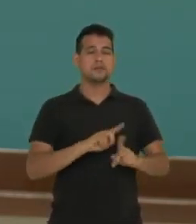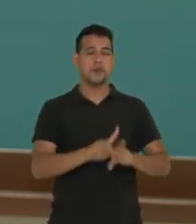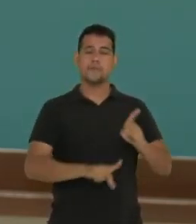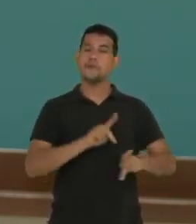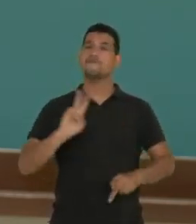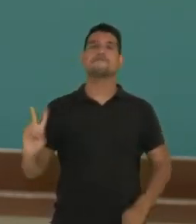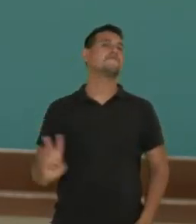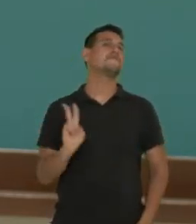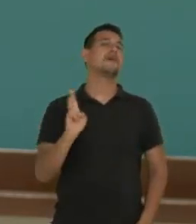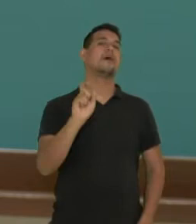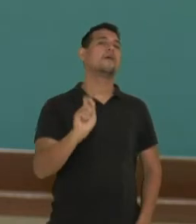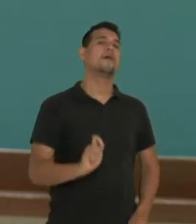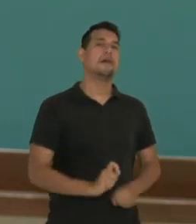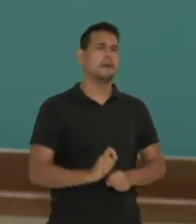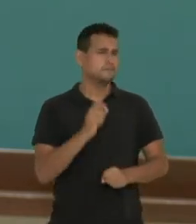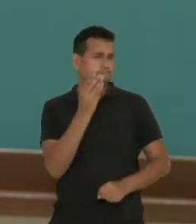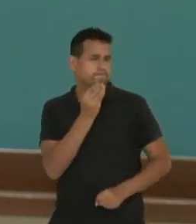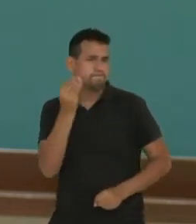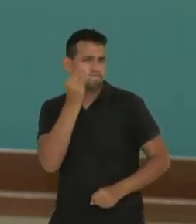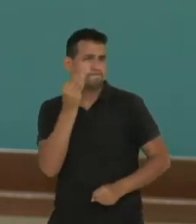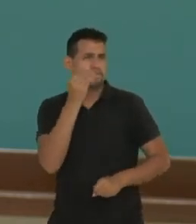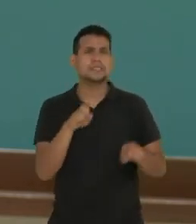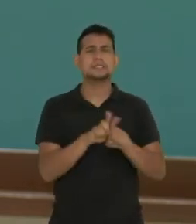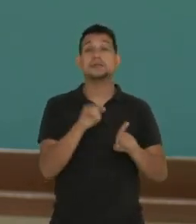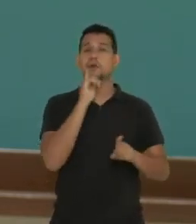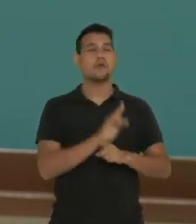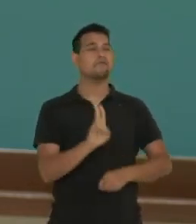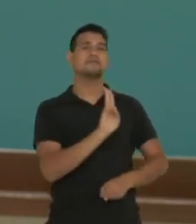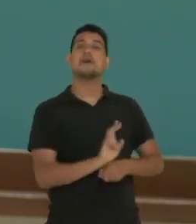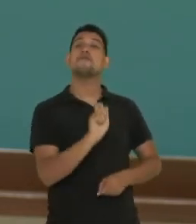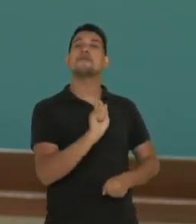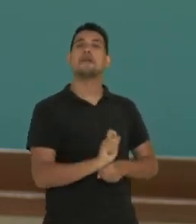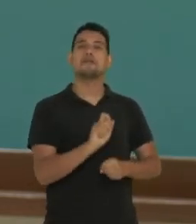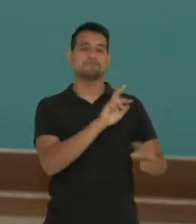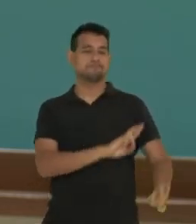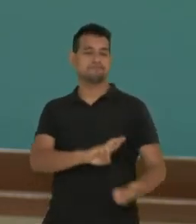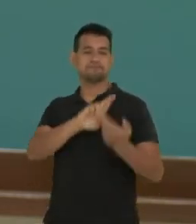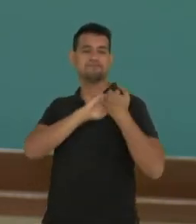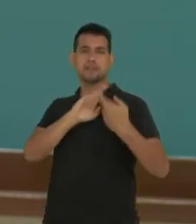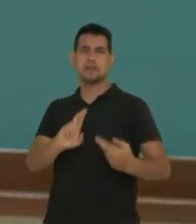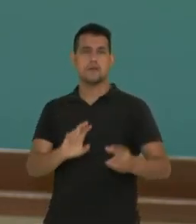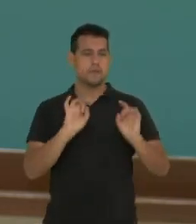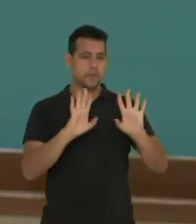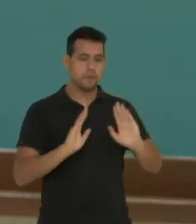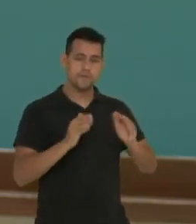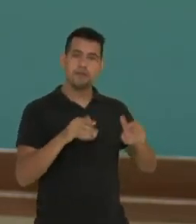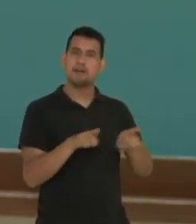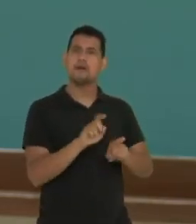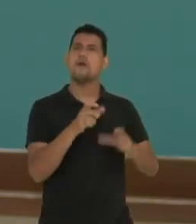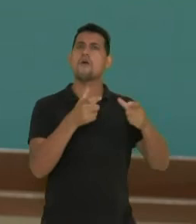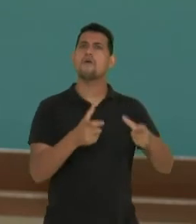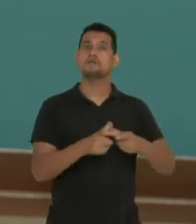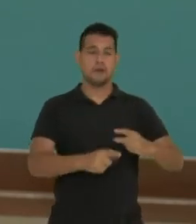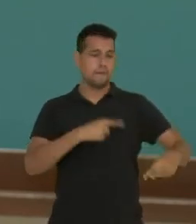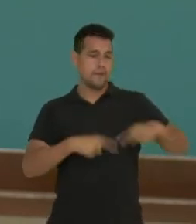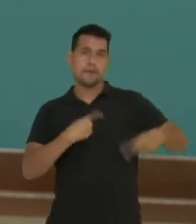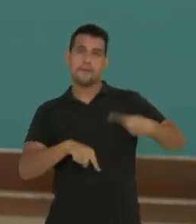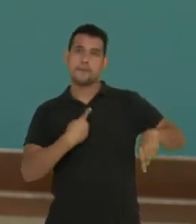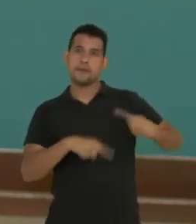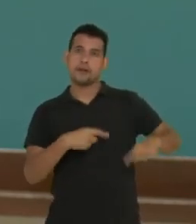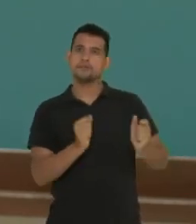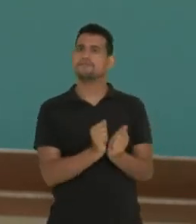valorizavam a sua experiência, então eles ocupavam um papel especial dentro da política,